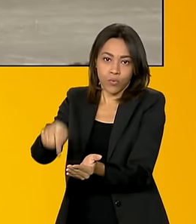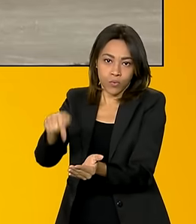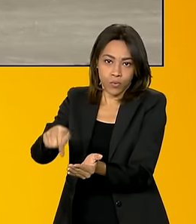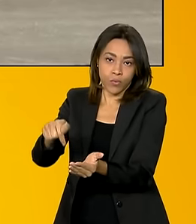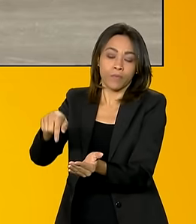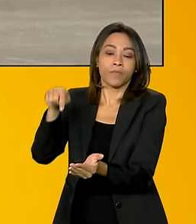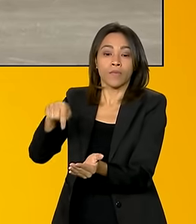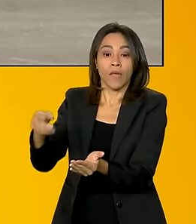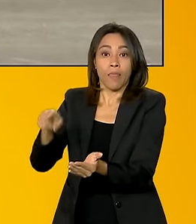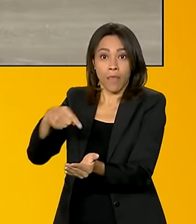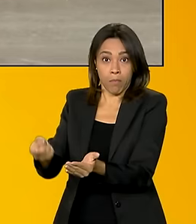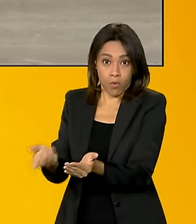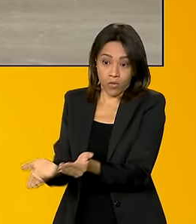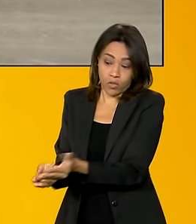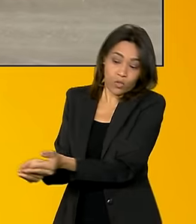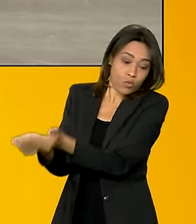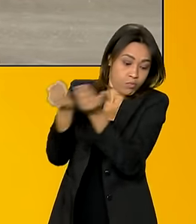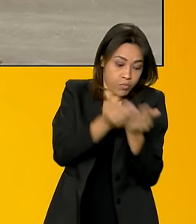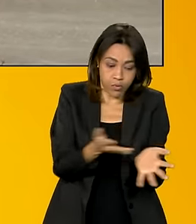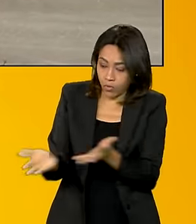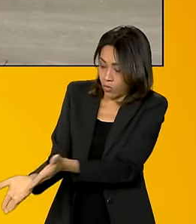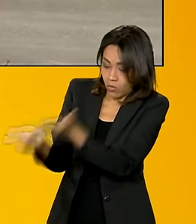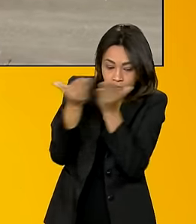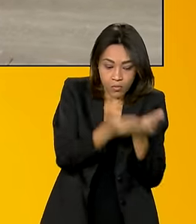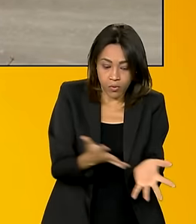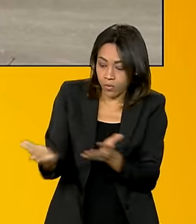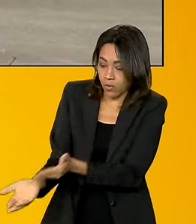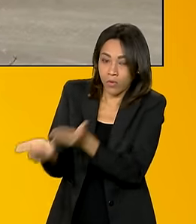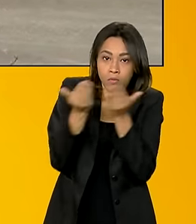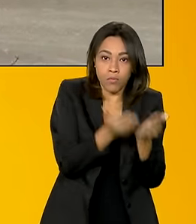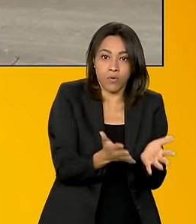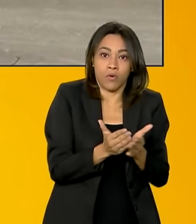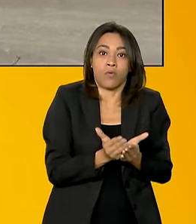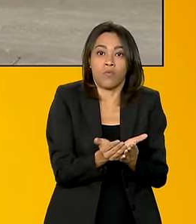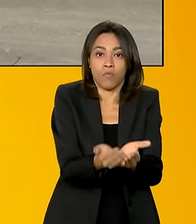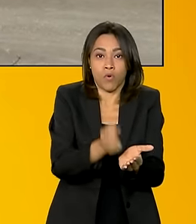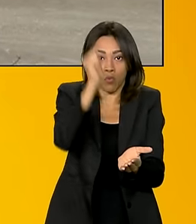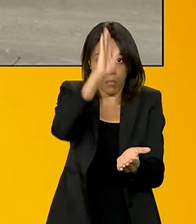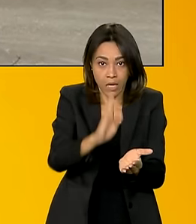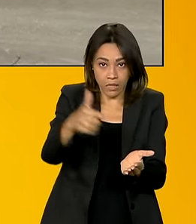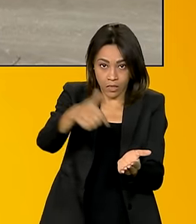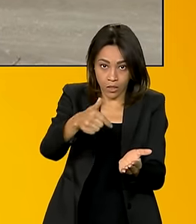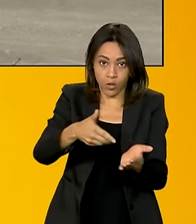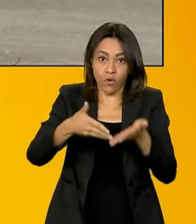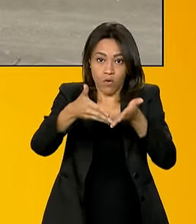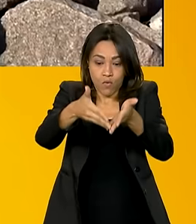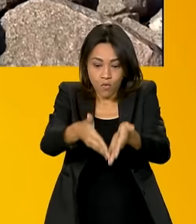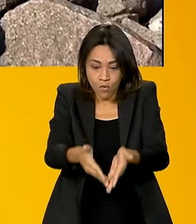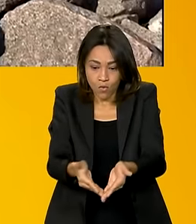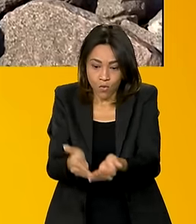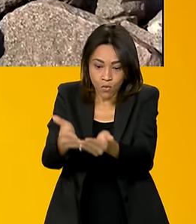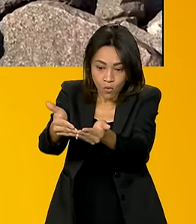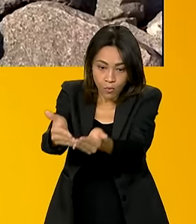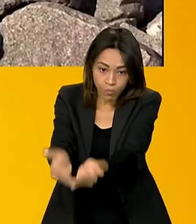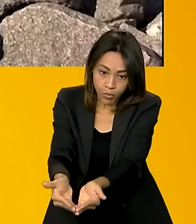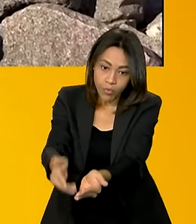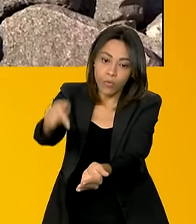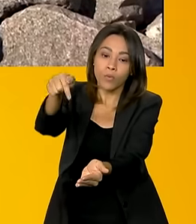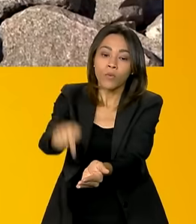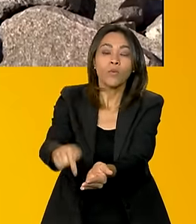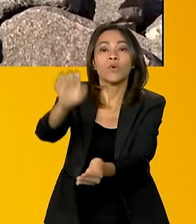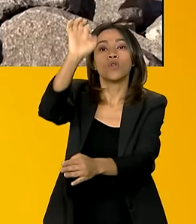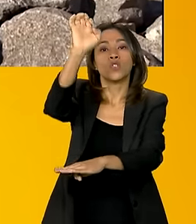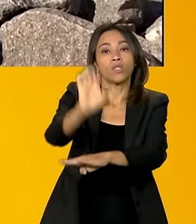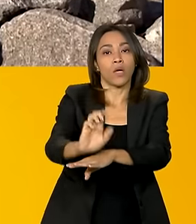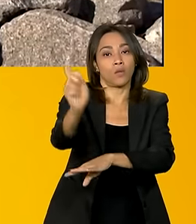Realizada a transferência em alto mar, o navio brasileiro vai atracar no porto de Rio Grande, que fica no sul do Rio Grande do Sul,